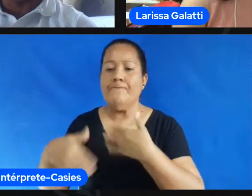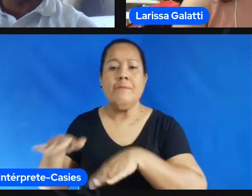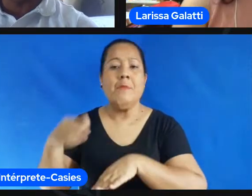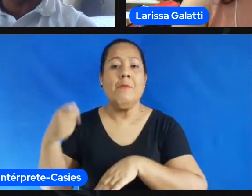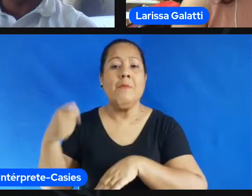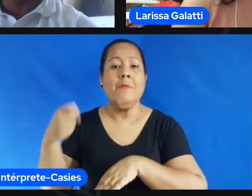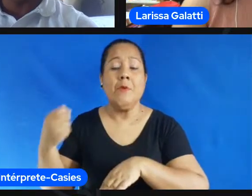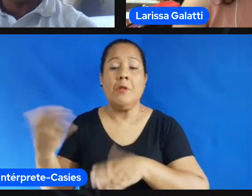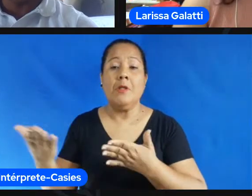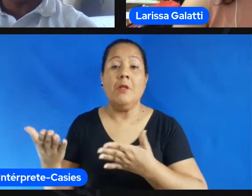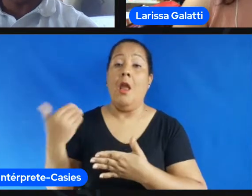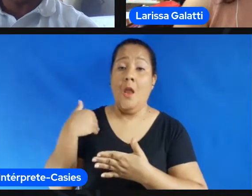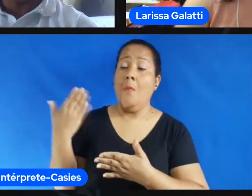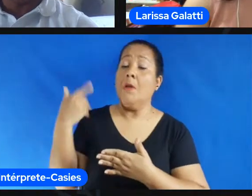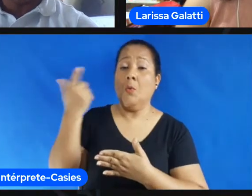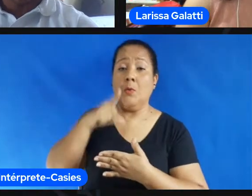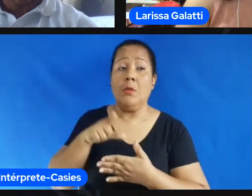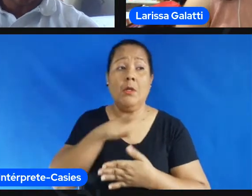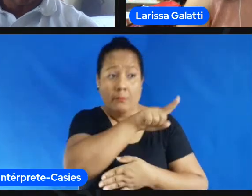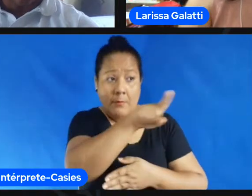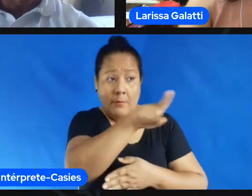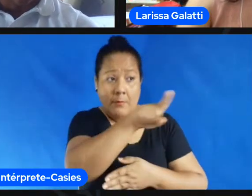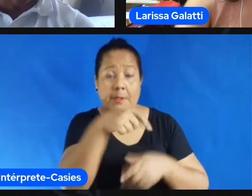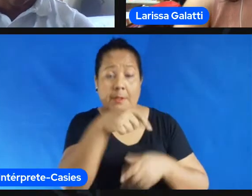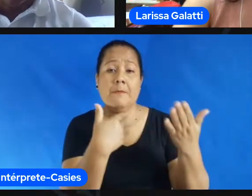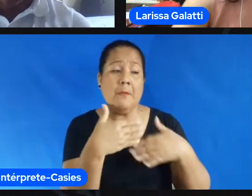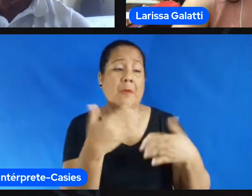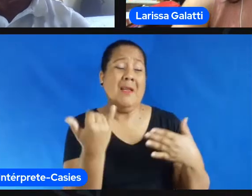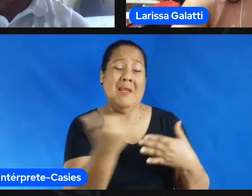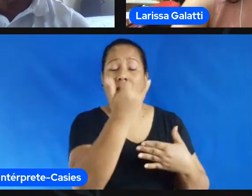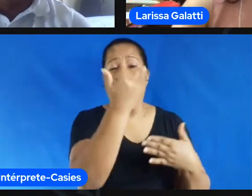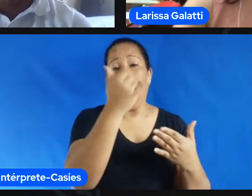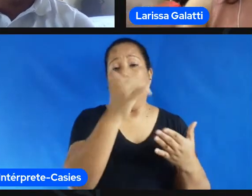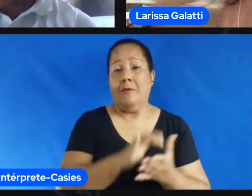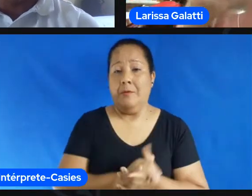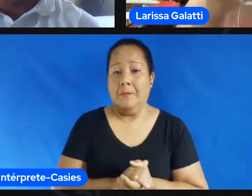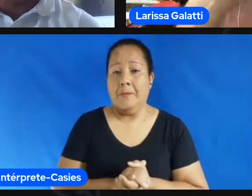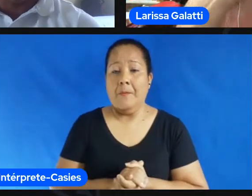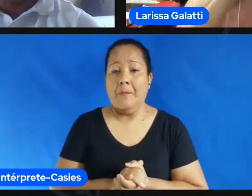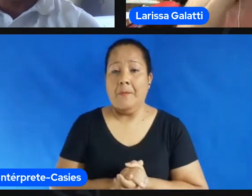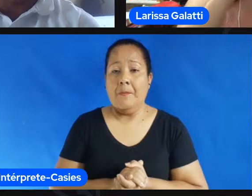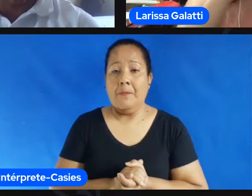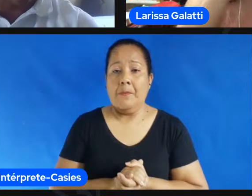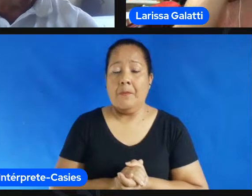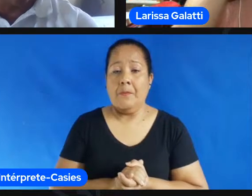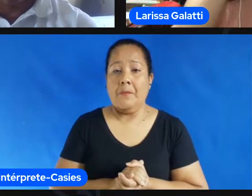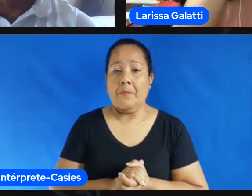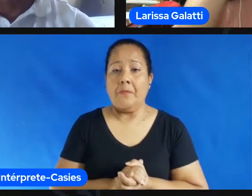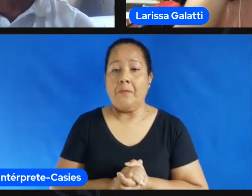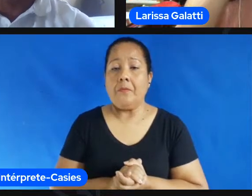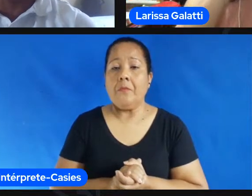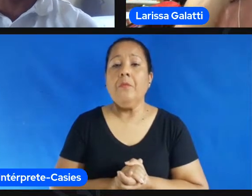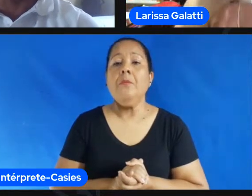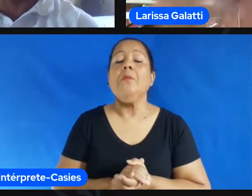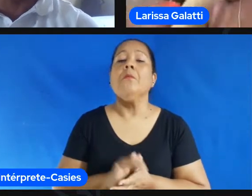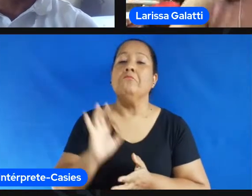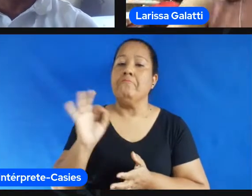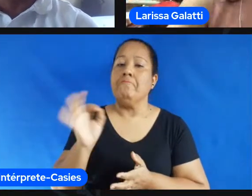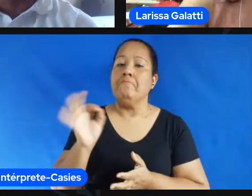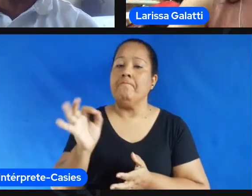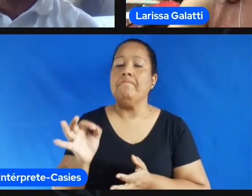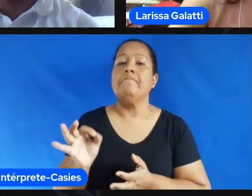eu acho que é muito importante com certeza ótimo dentro dessa linha mesmo né de